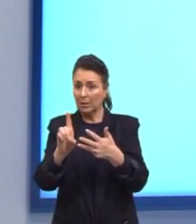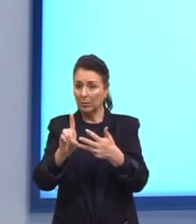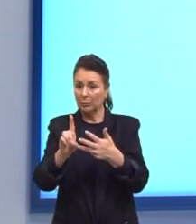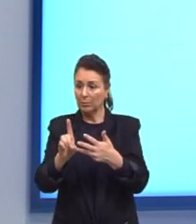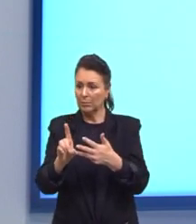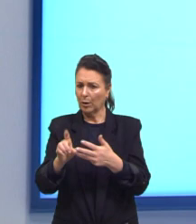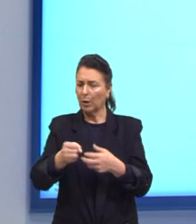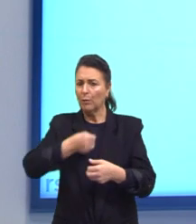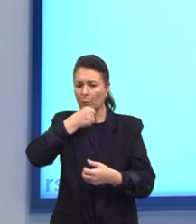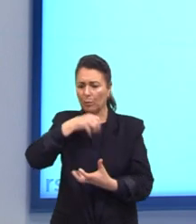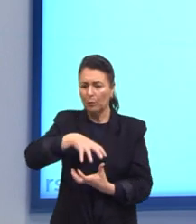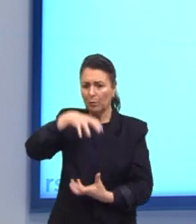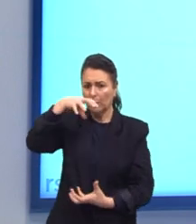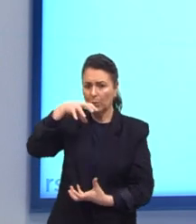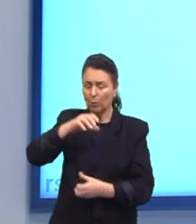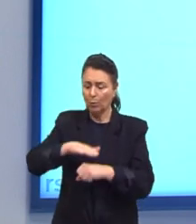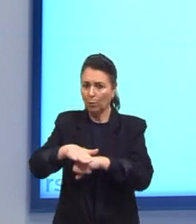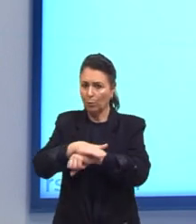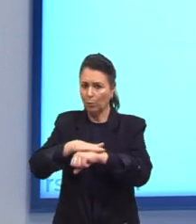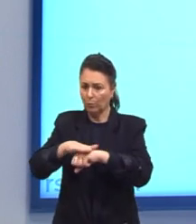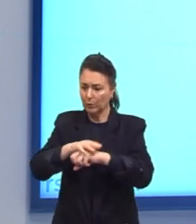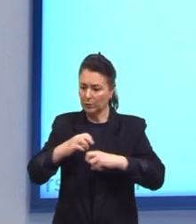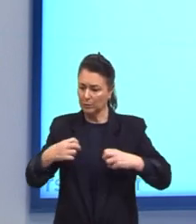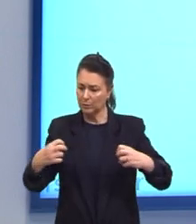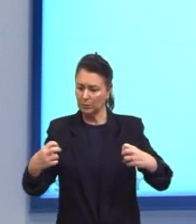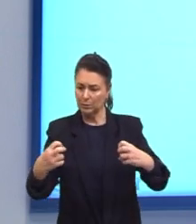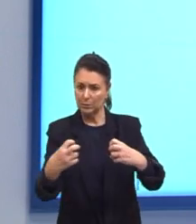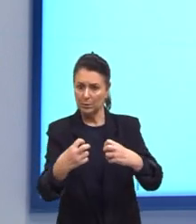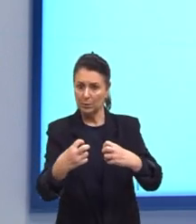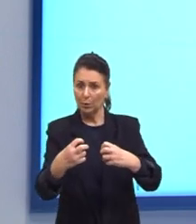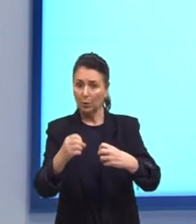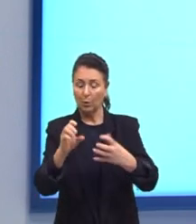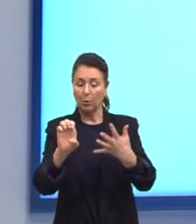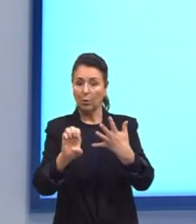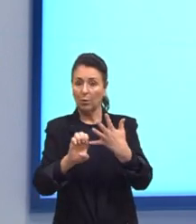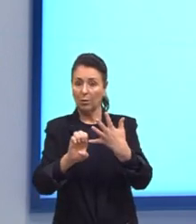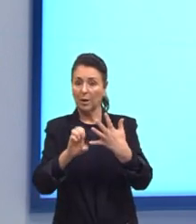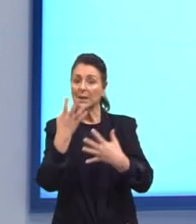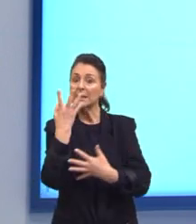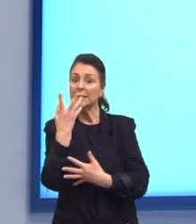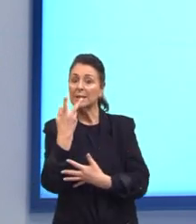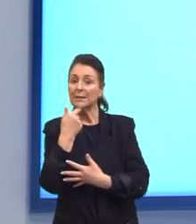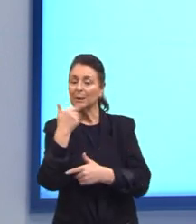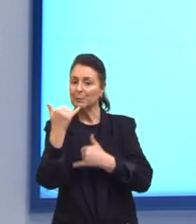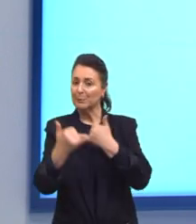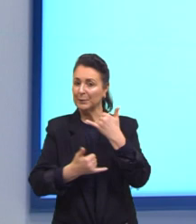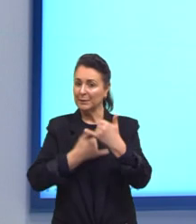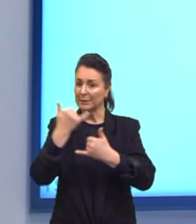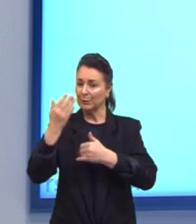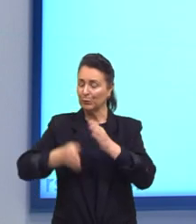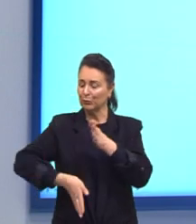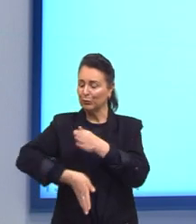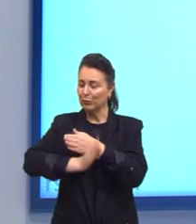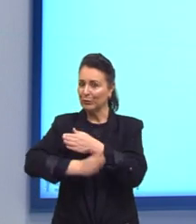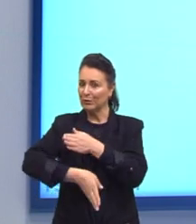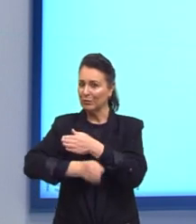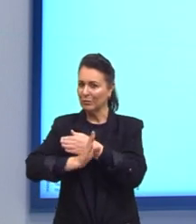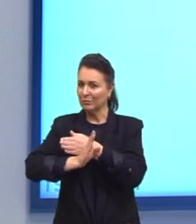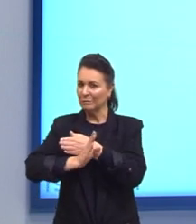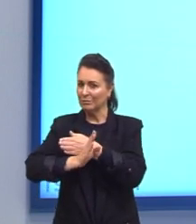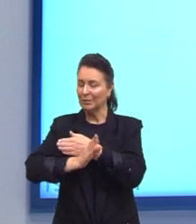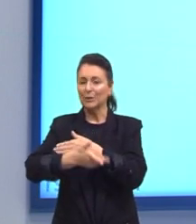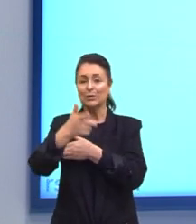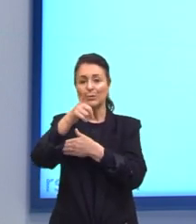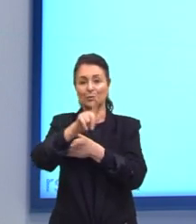-papo Ou letra E Crianças brincando De viajar De novo aqui